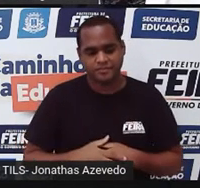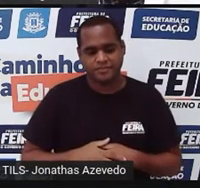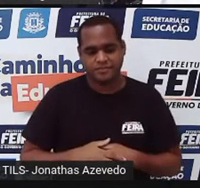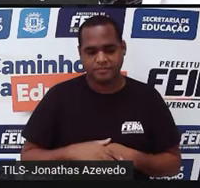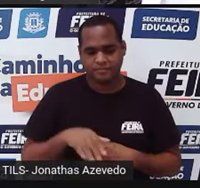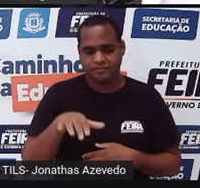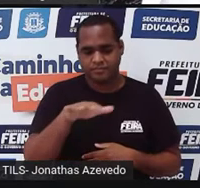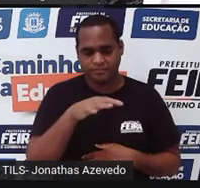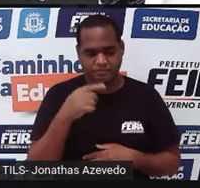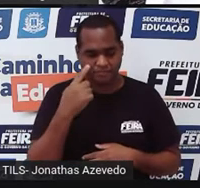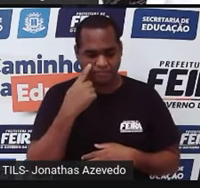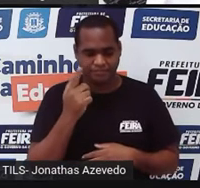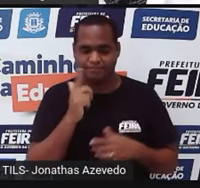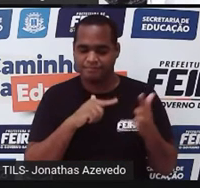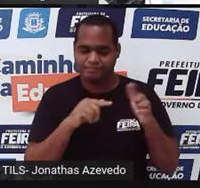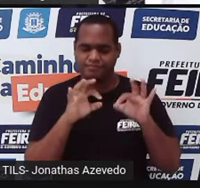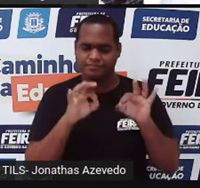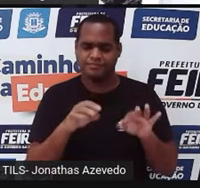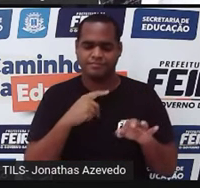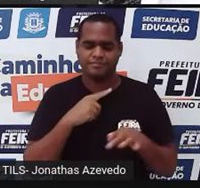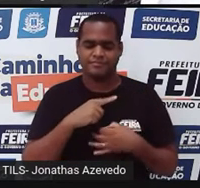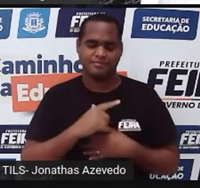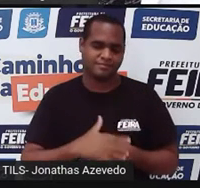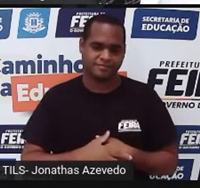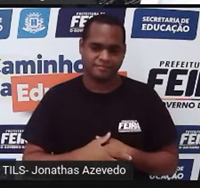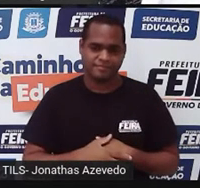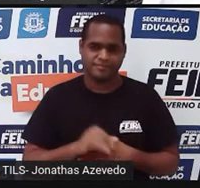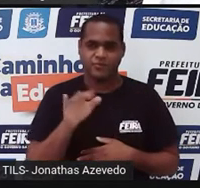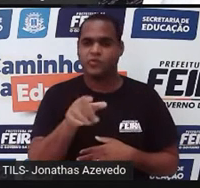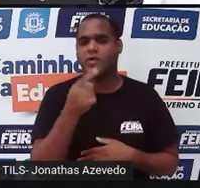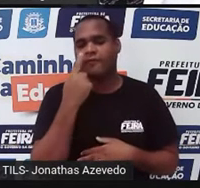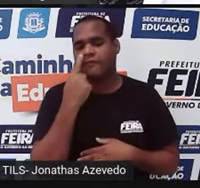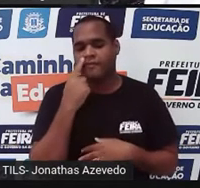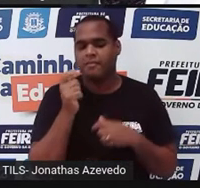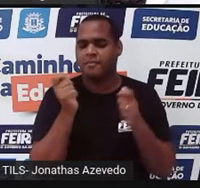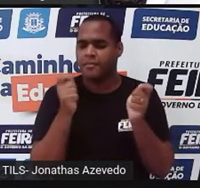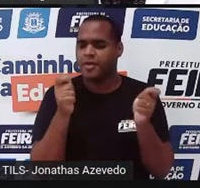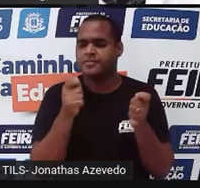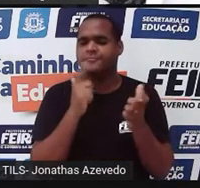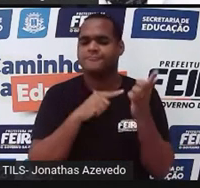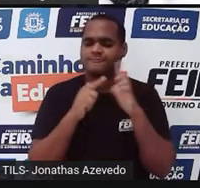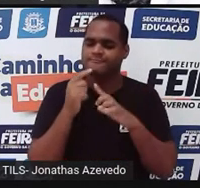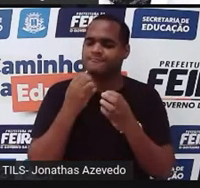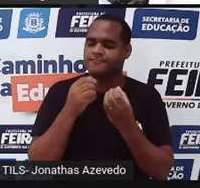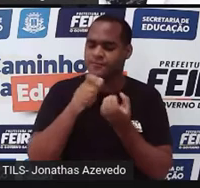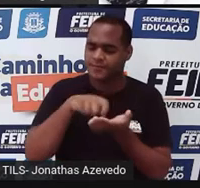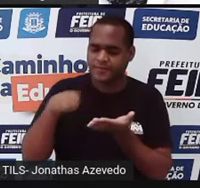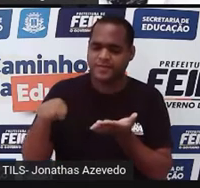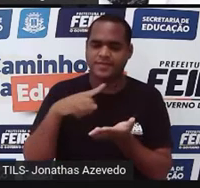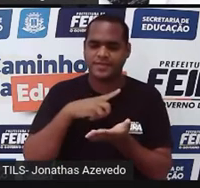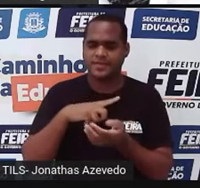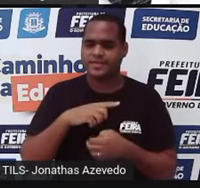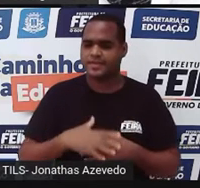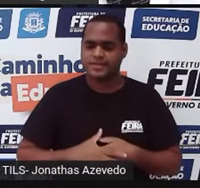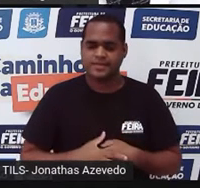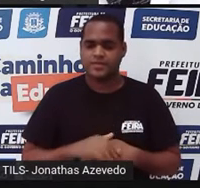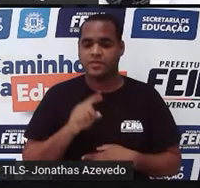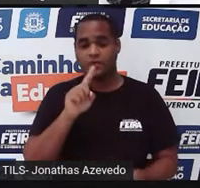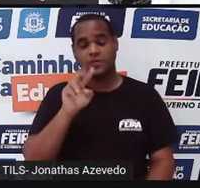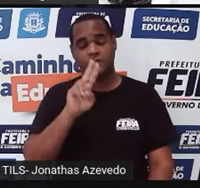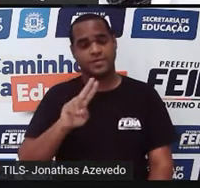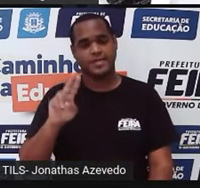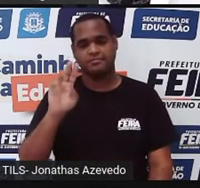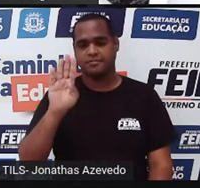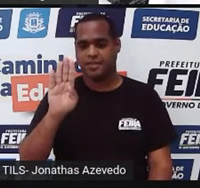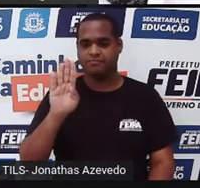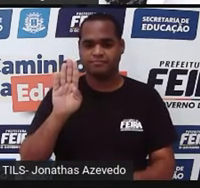da superfície desse retângulo. E aí a gente viu que dá para a gente escrever uma formulazinha. Nessa formulazinha, gente vai usar B, a